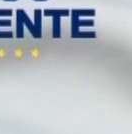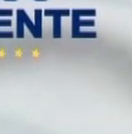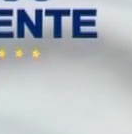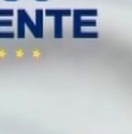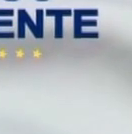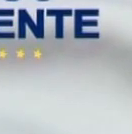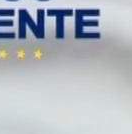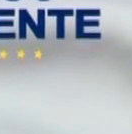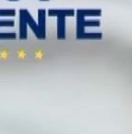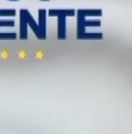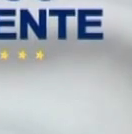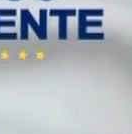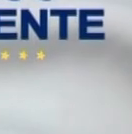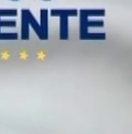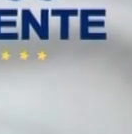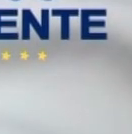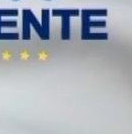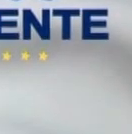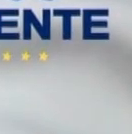Vote Vasco Cordeiro Presidente.